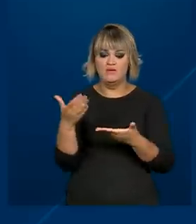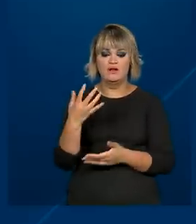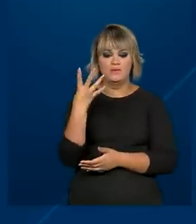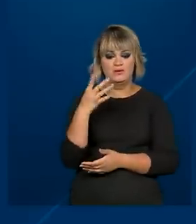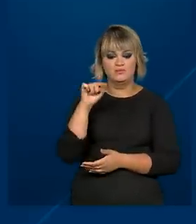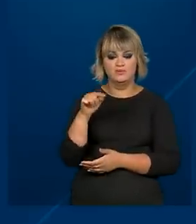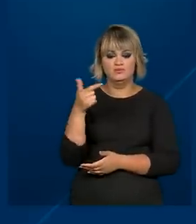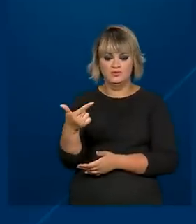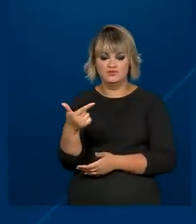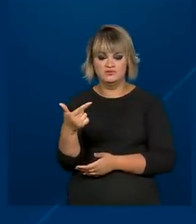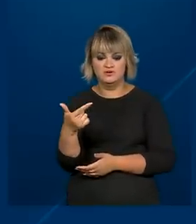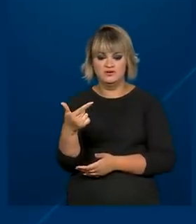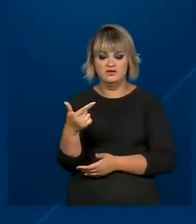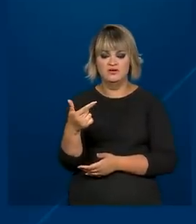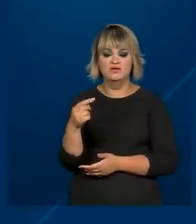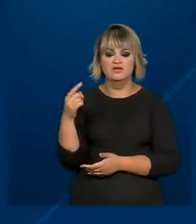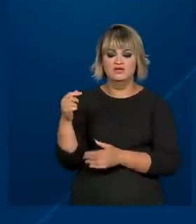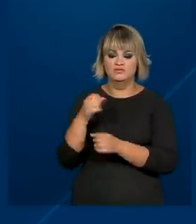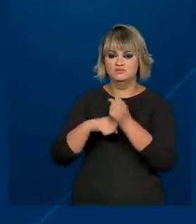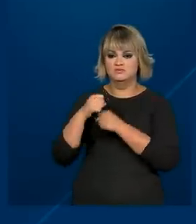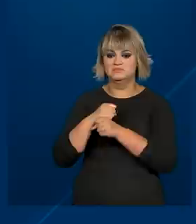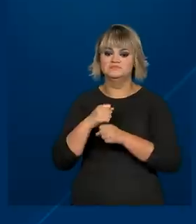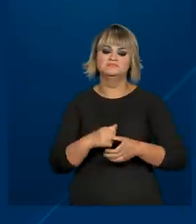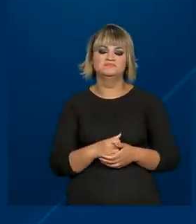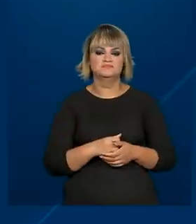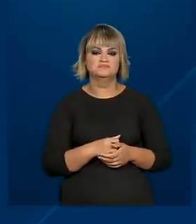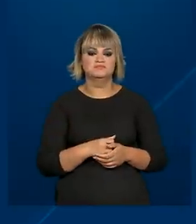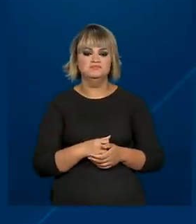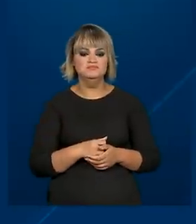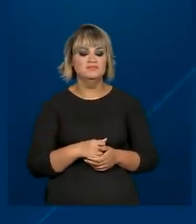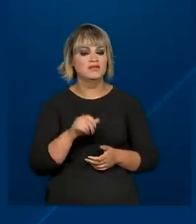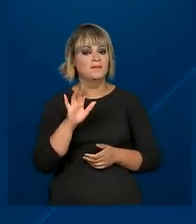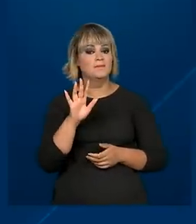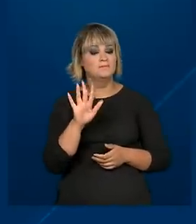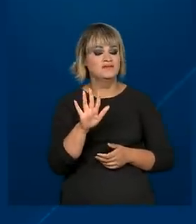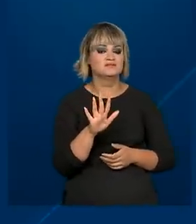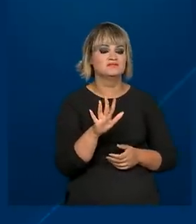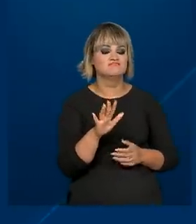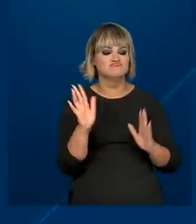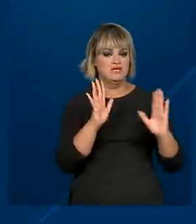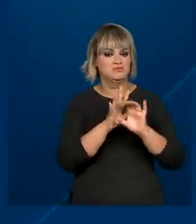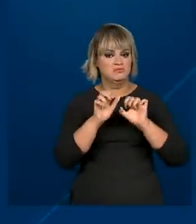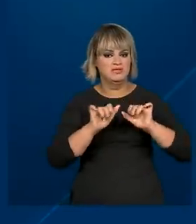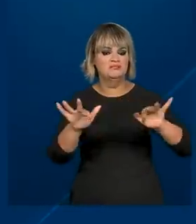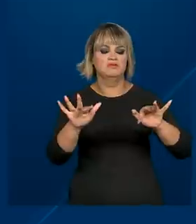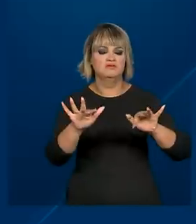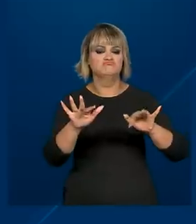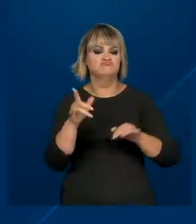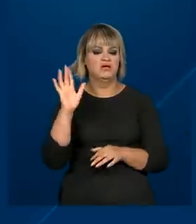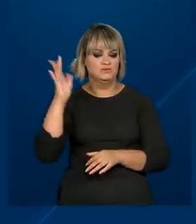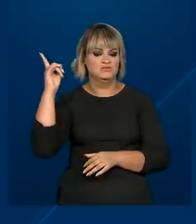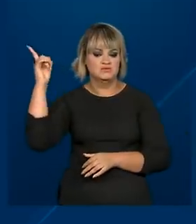,2 óbitos por 100 mil habitantes em 2021, mesmo com o impacto da pandemia de covid-19.